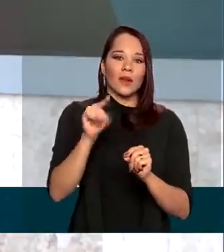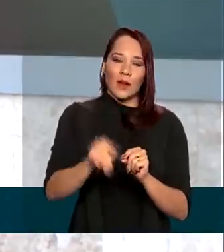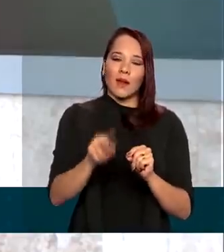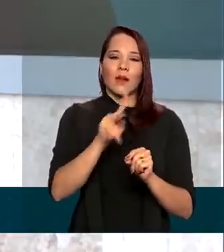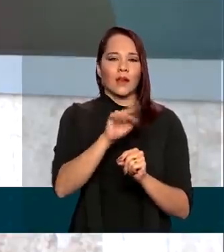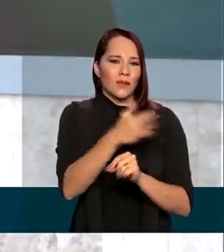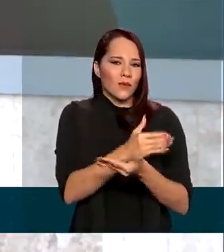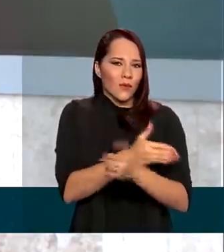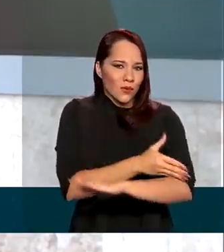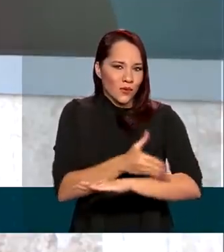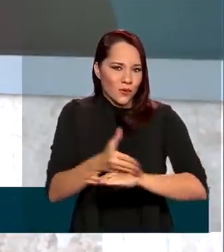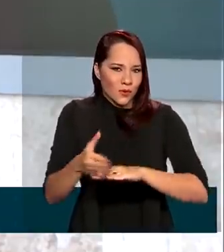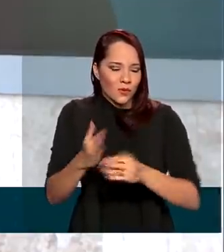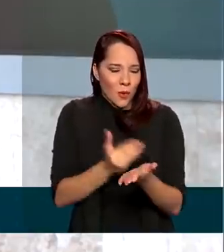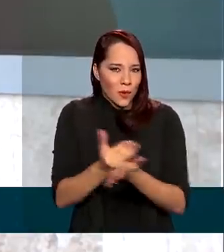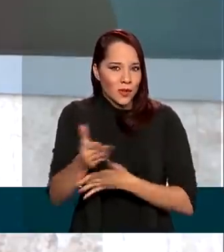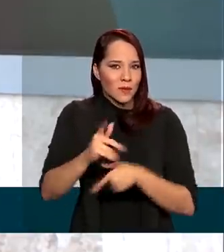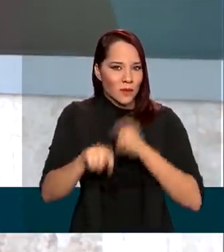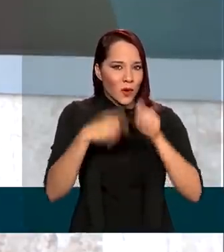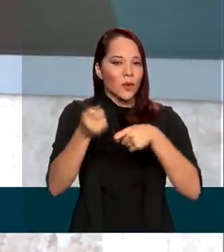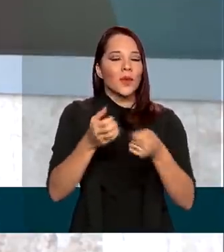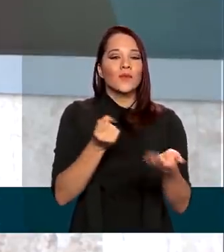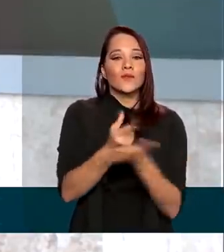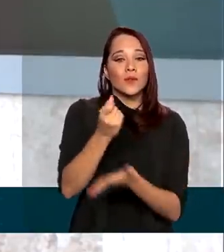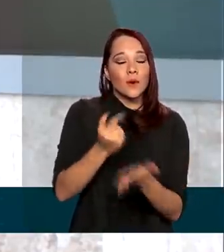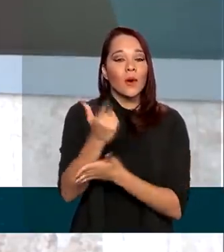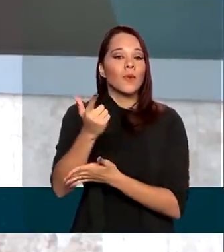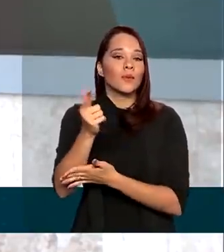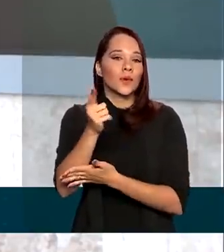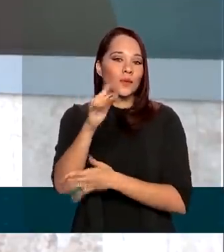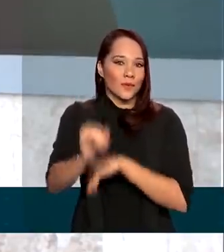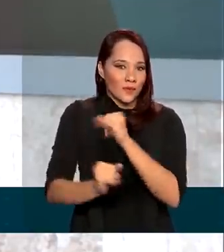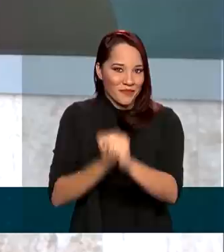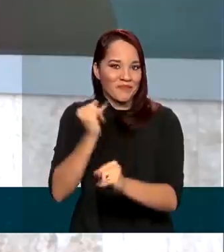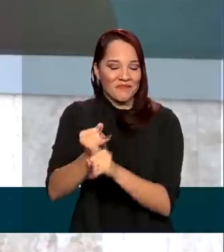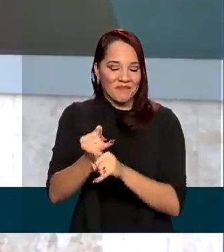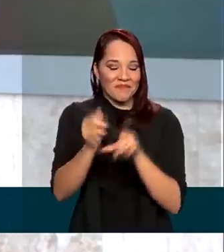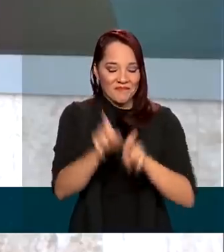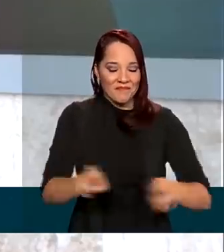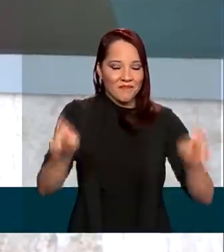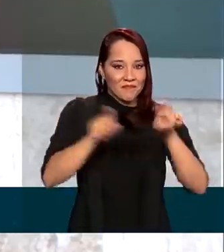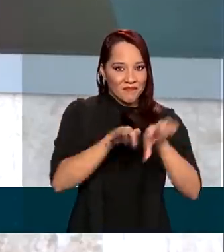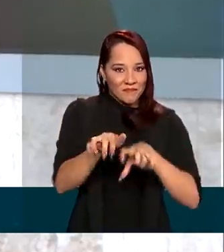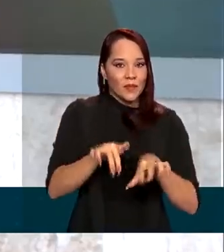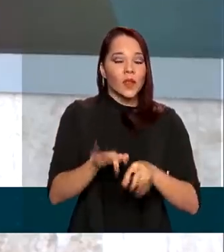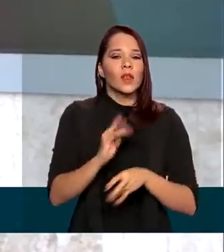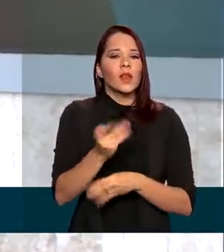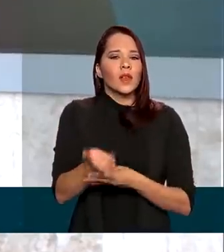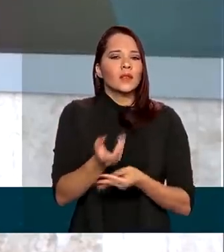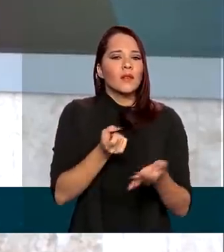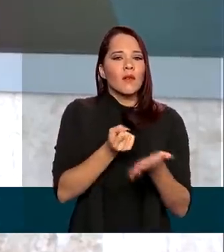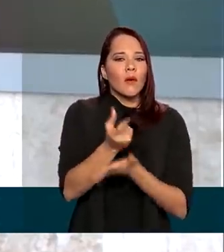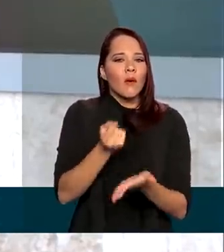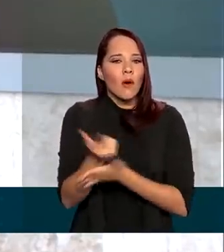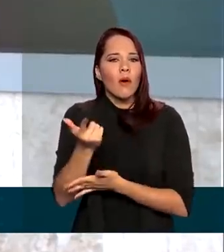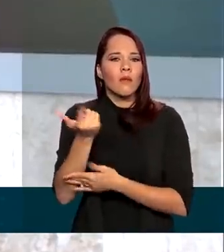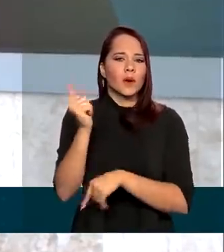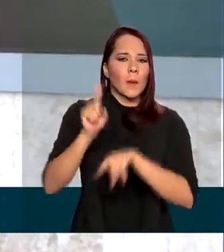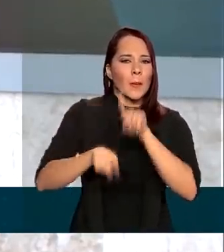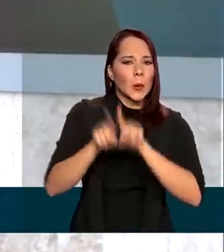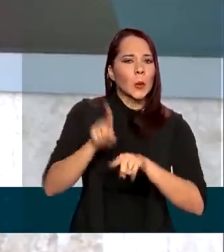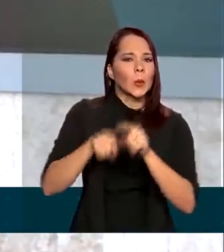incorporada pela economia, a de compras pela internet. Esse processo de aquisição de compra de